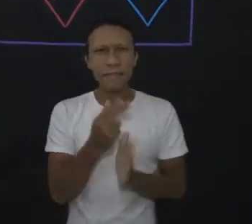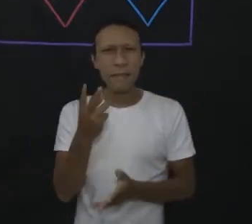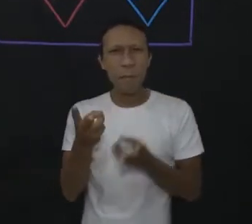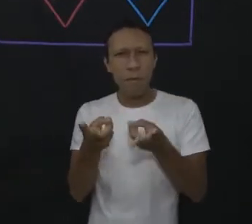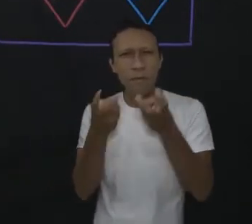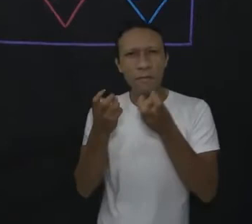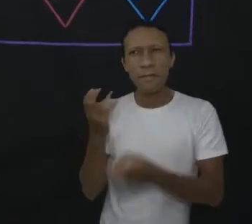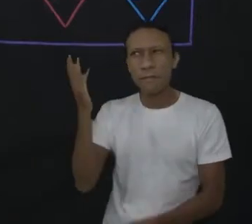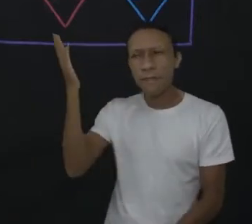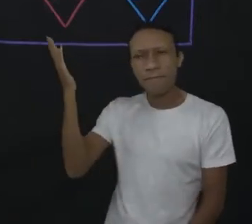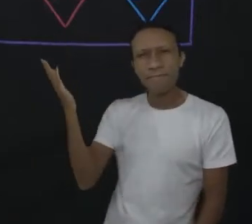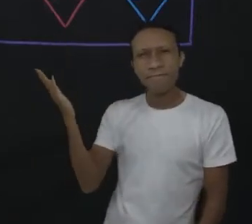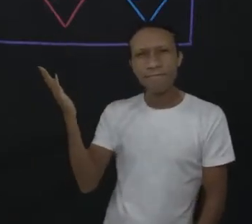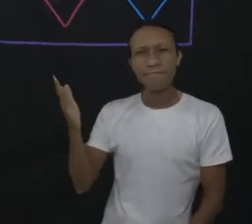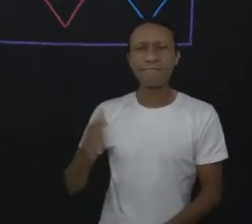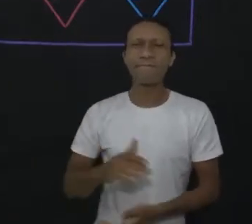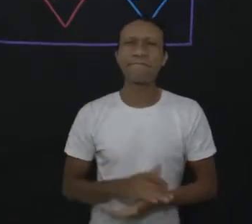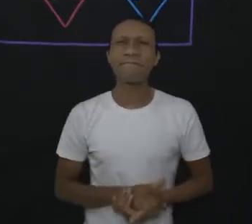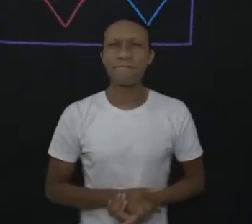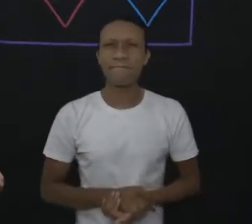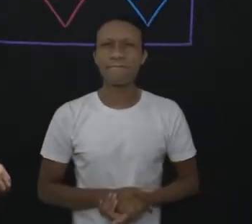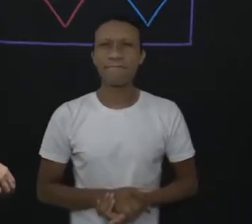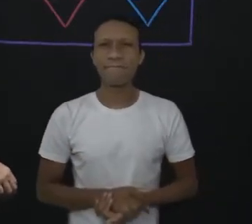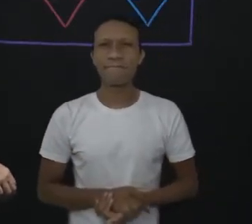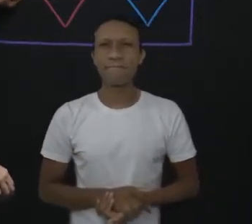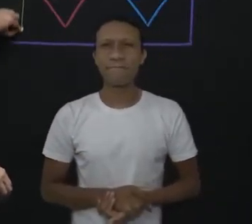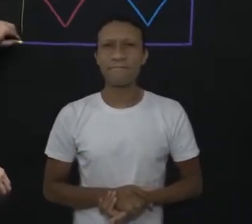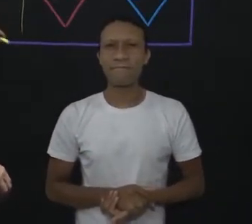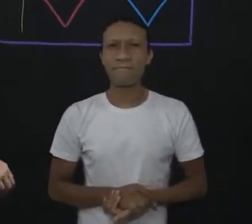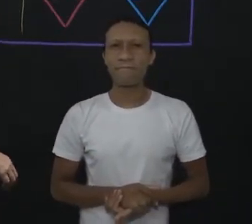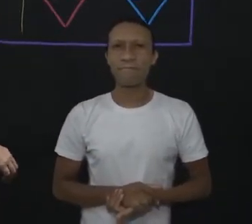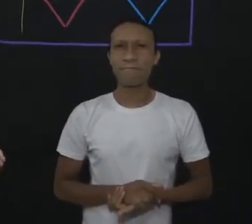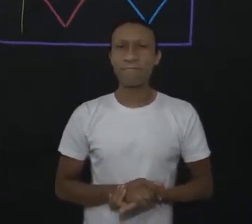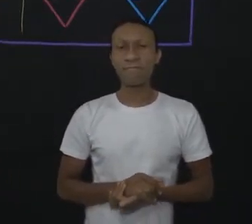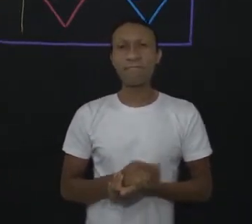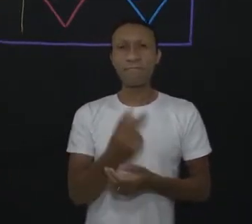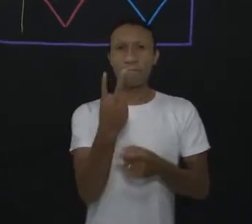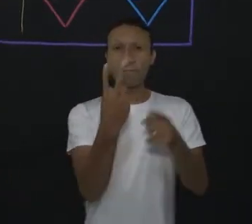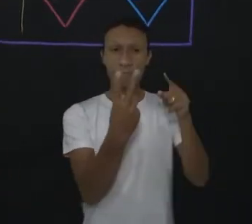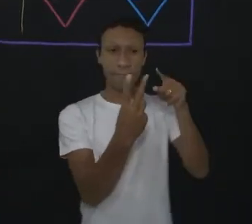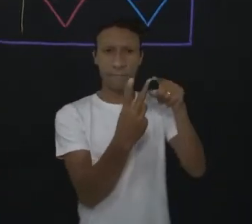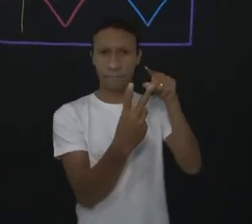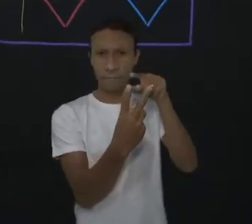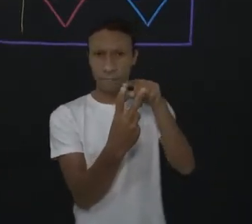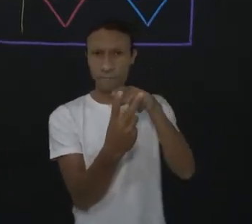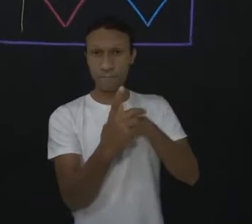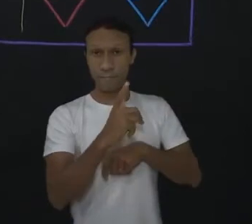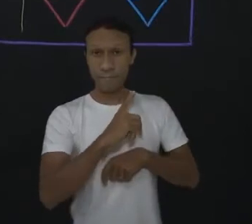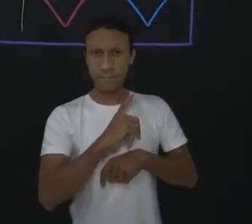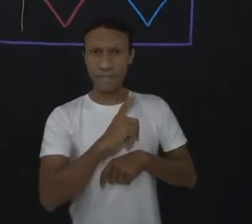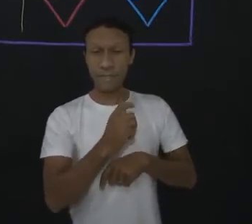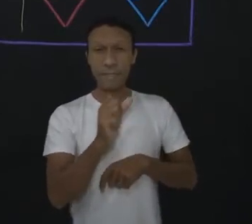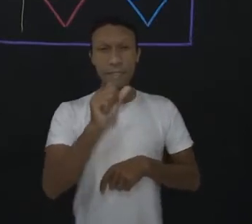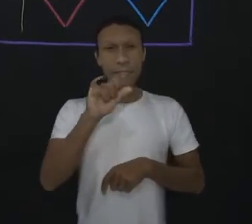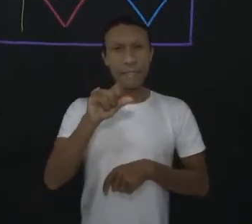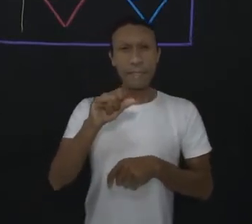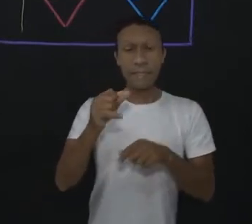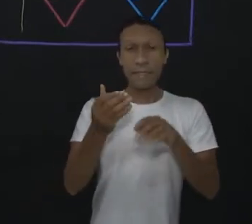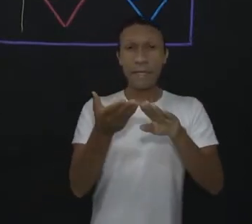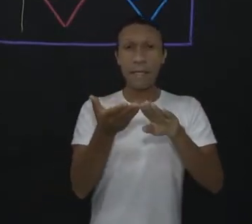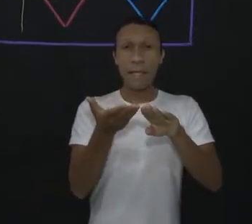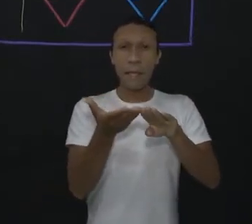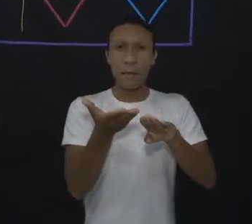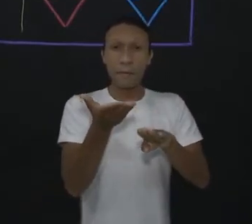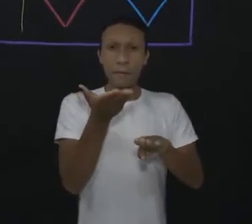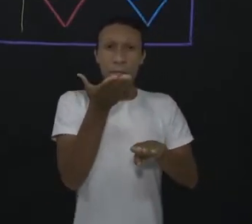a seguinte noção. Deixa eu só separar aqui, tá? Nessas duas primeiras grandezas, eu tenho o seguinte. Se uma grandeza aumenta,